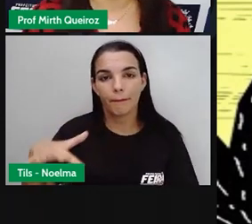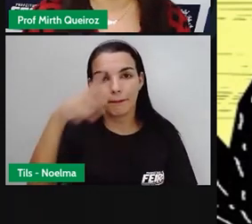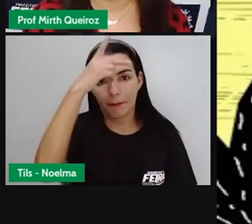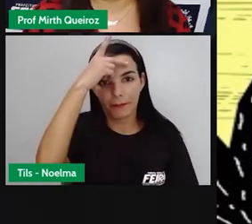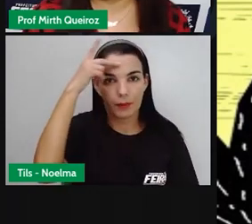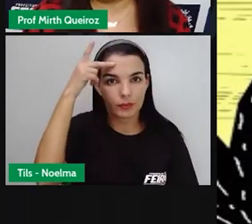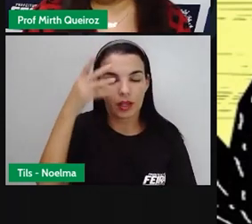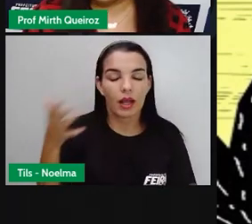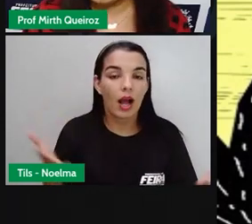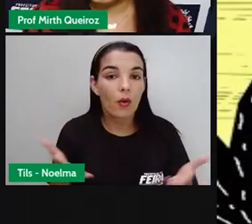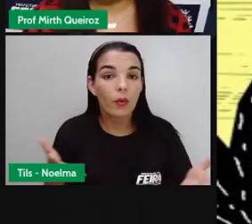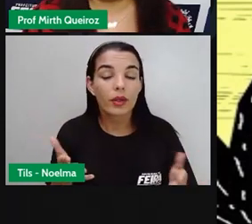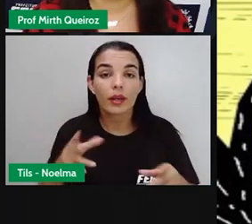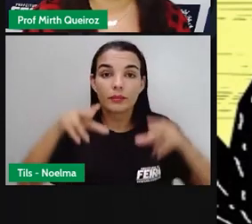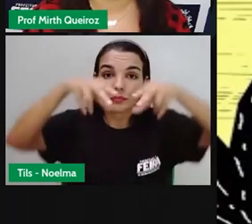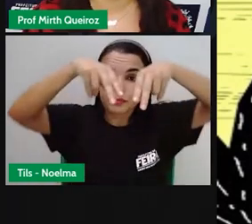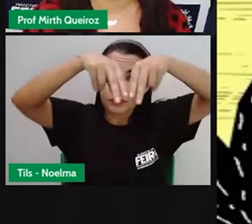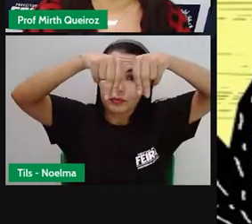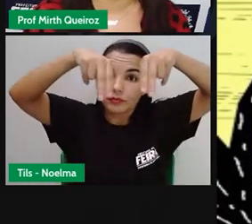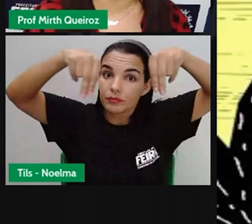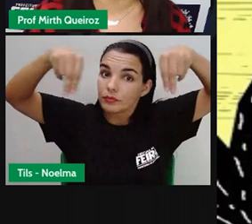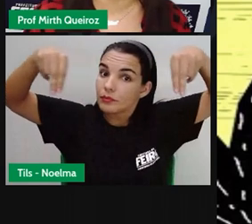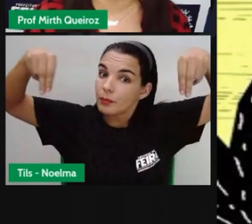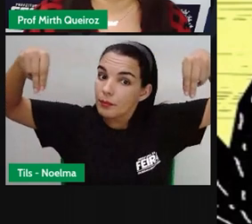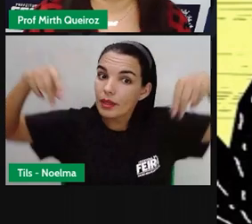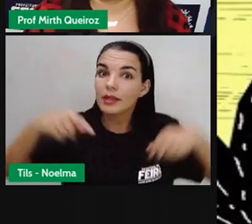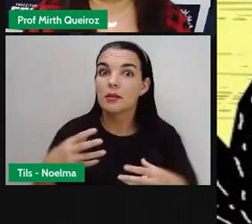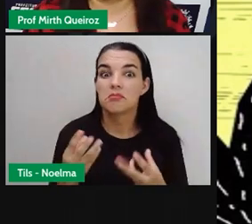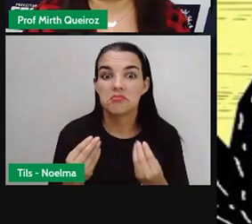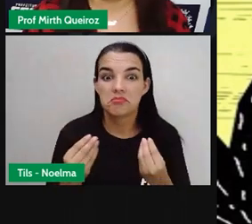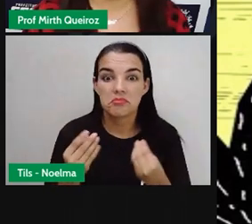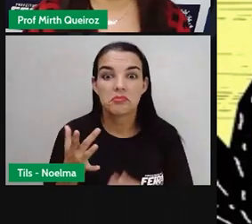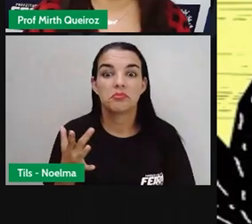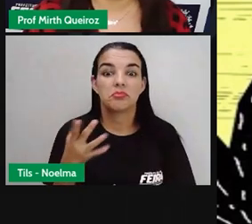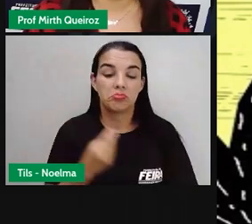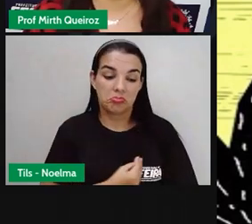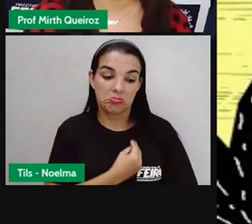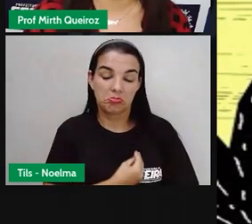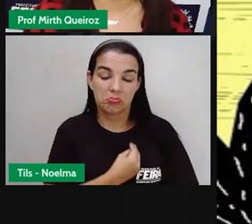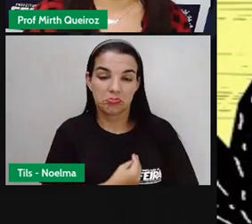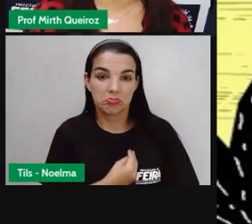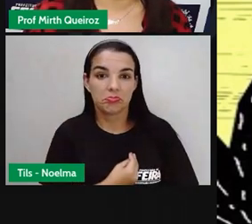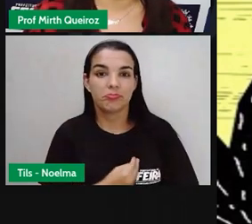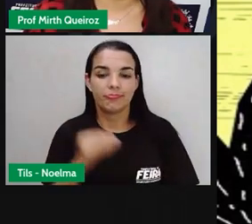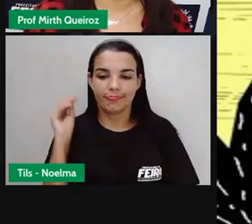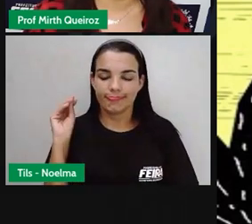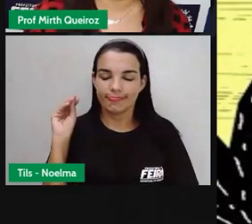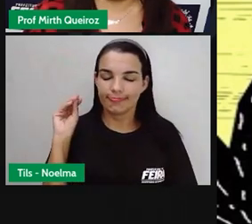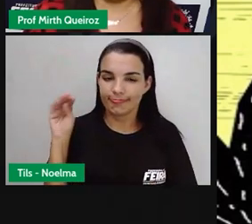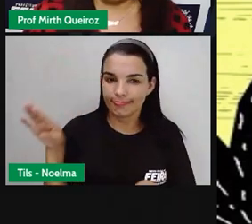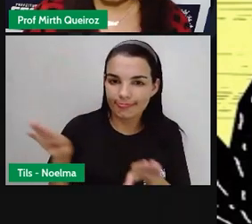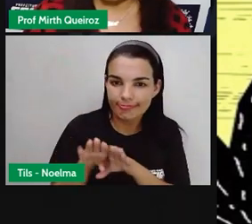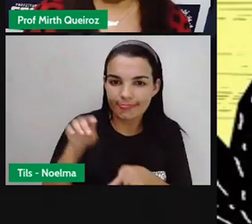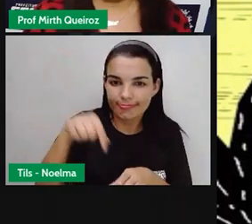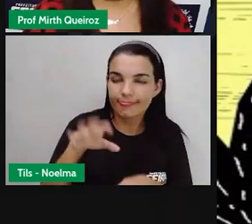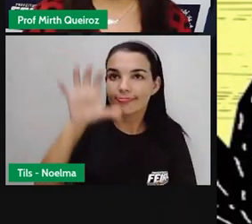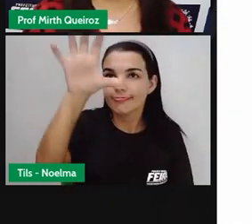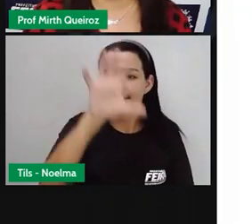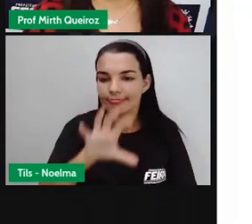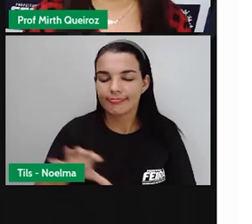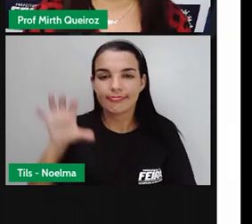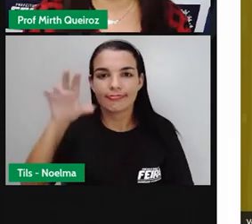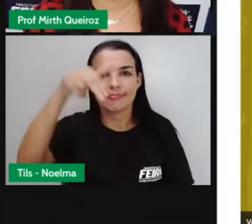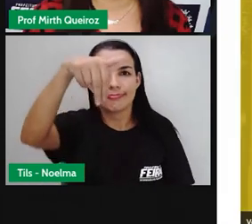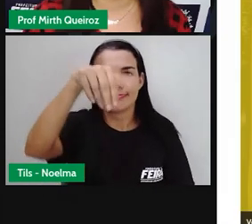Cordel também está muito presente na literatura popular, especialmente na região nordeste.